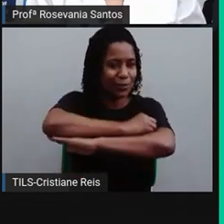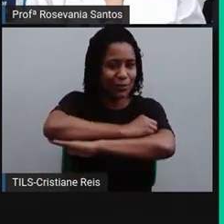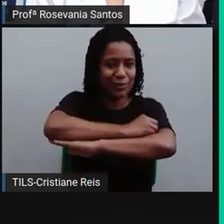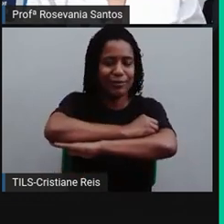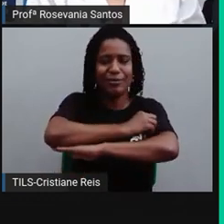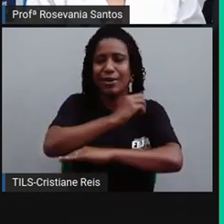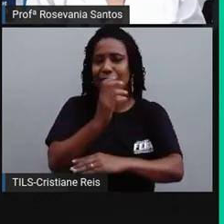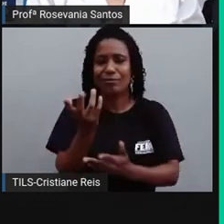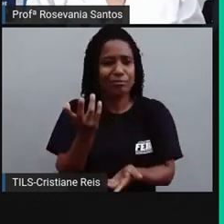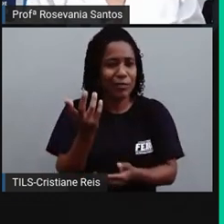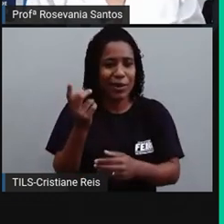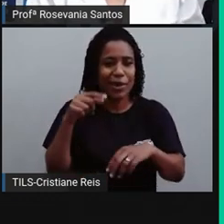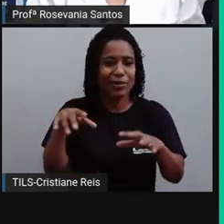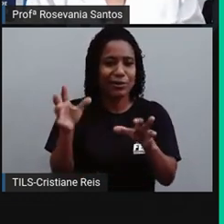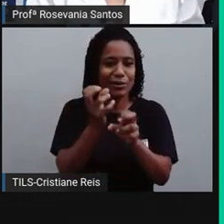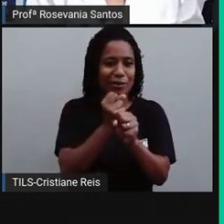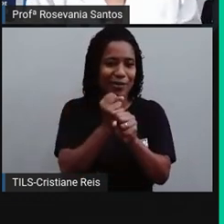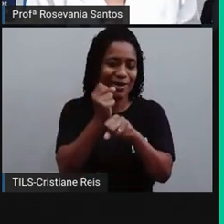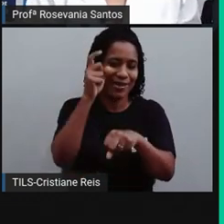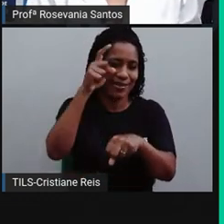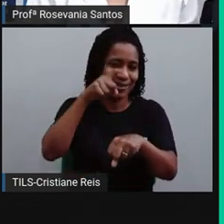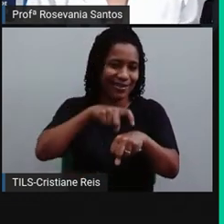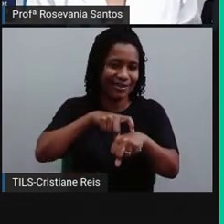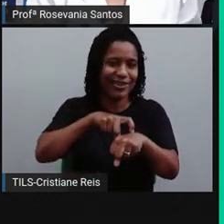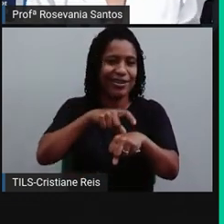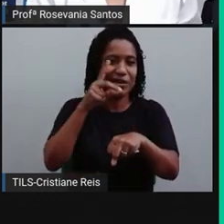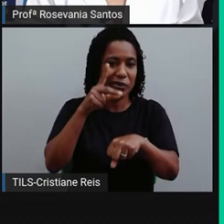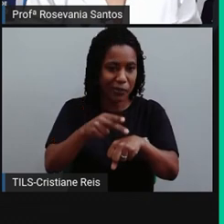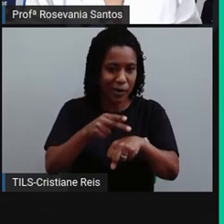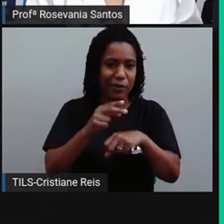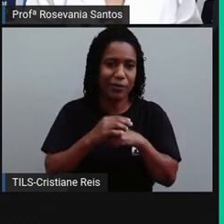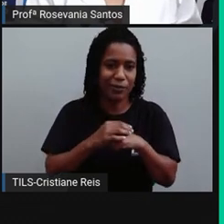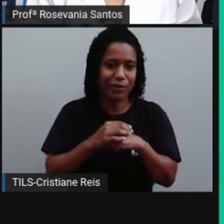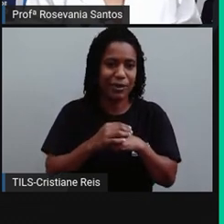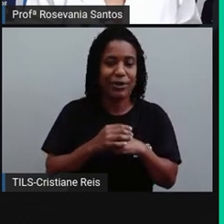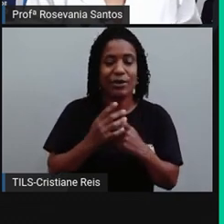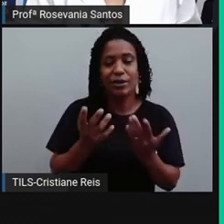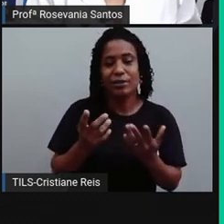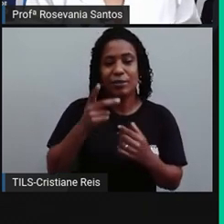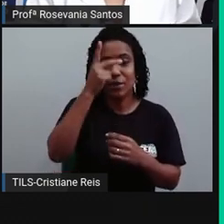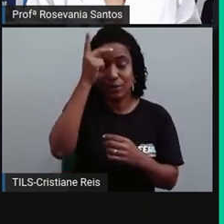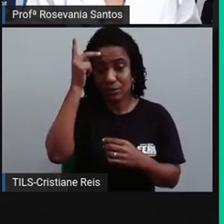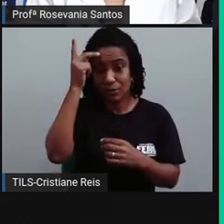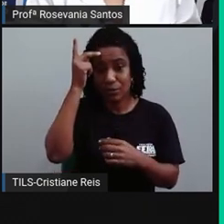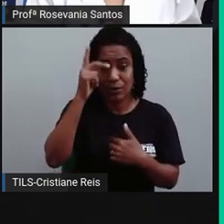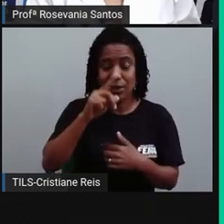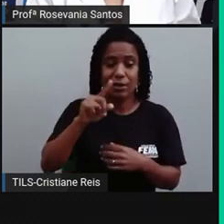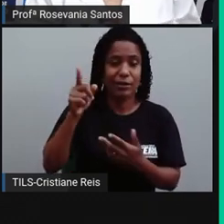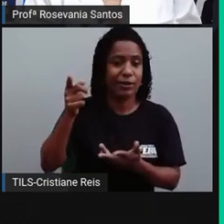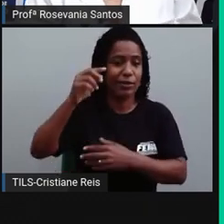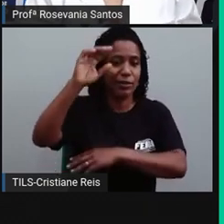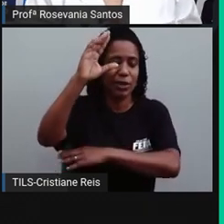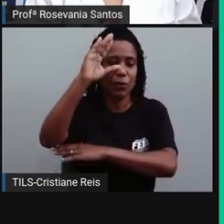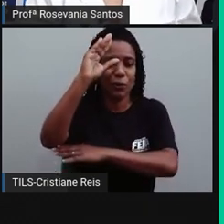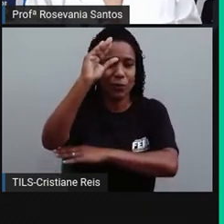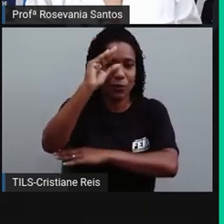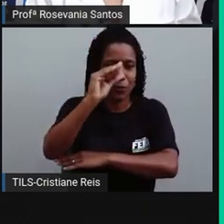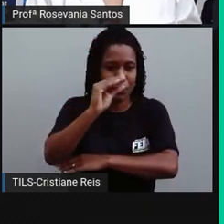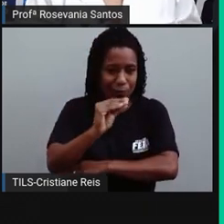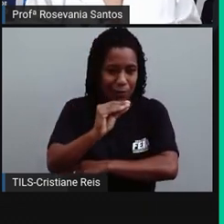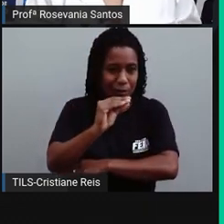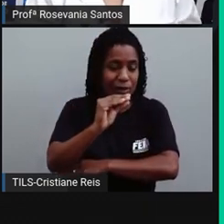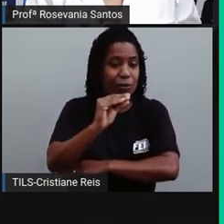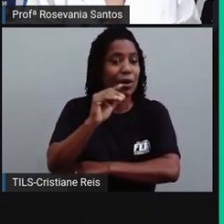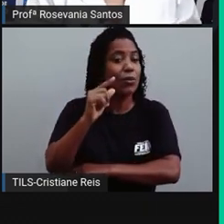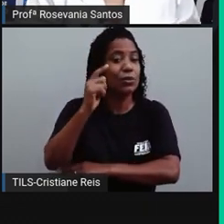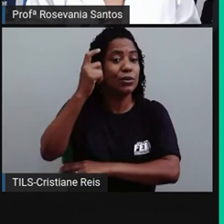E aí, é mais vantajoso para quem está um pouco mais distante, porque aí, na realidade, aproveita esse momento